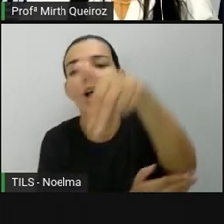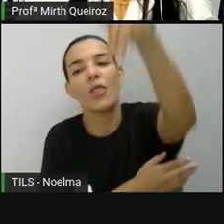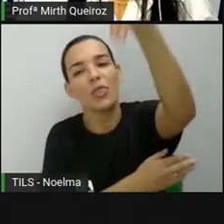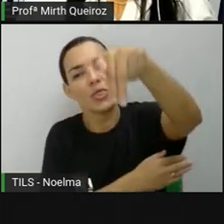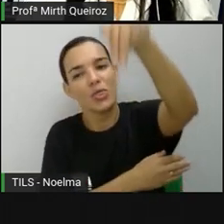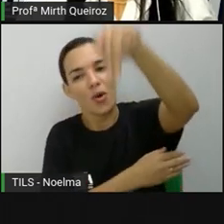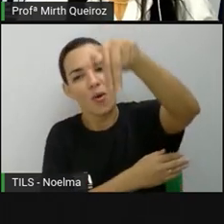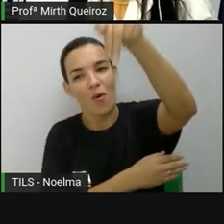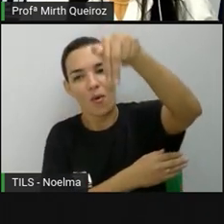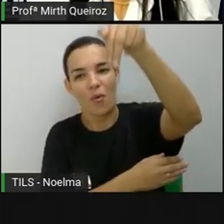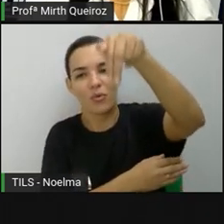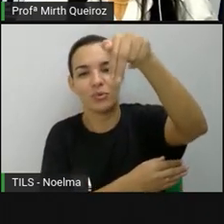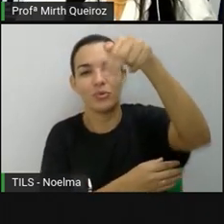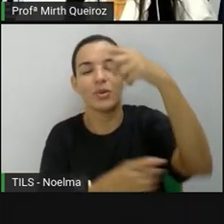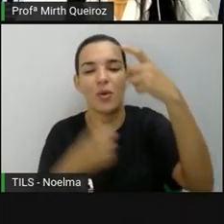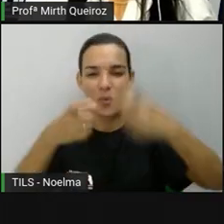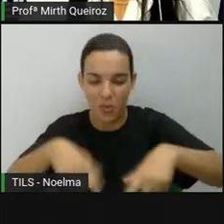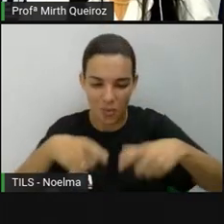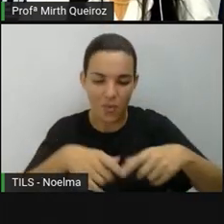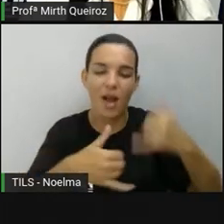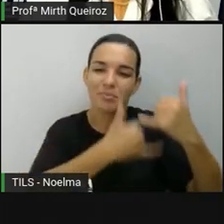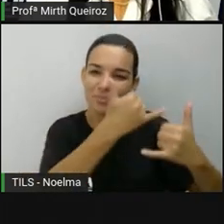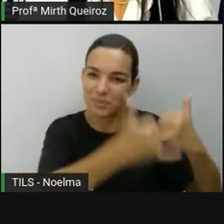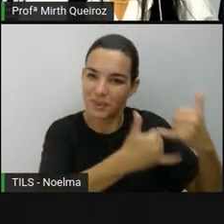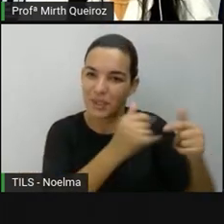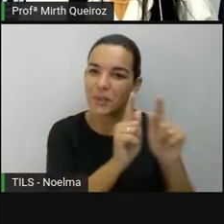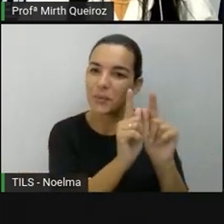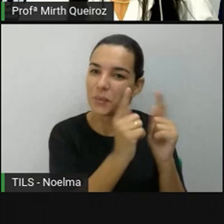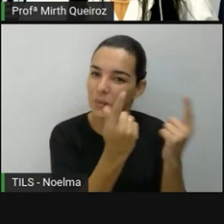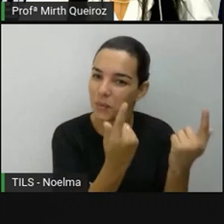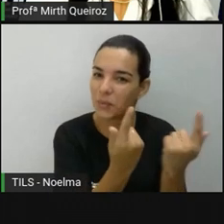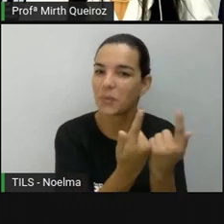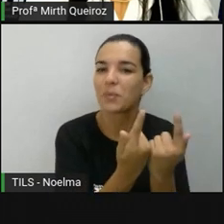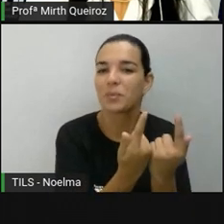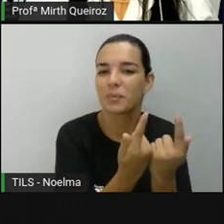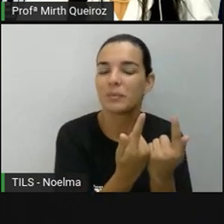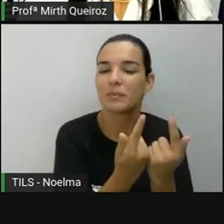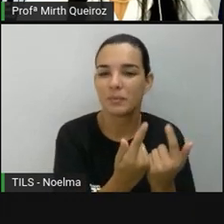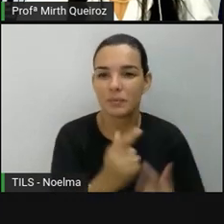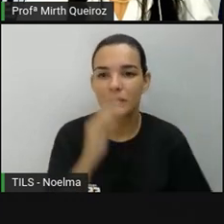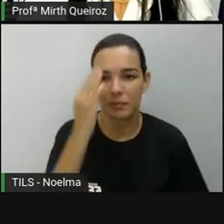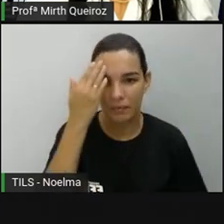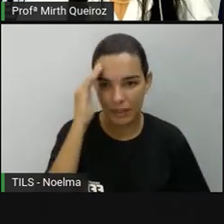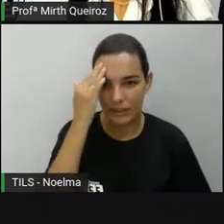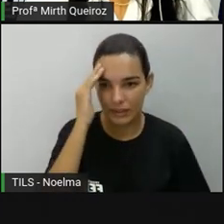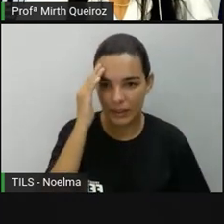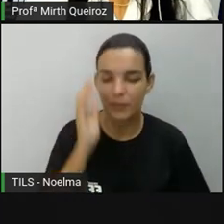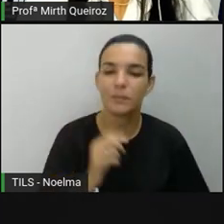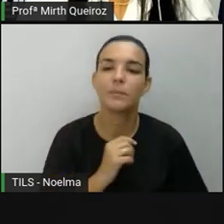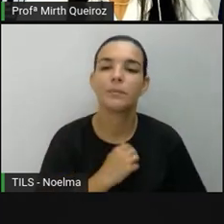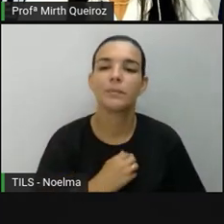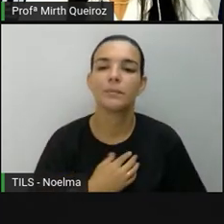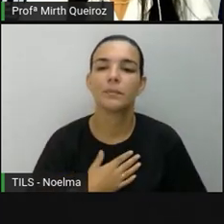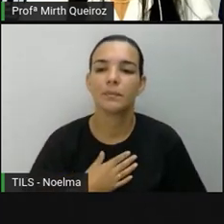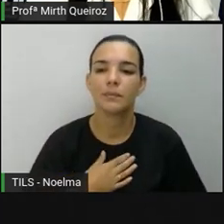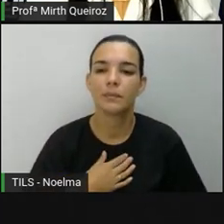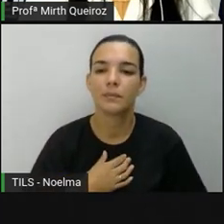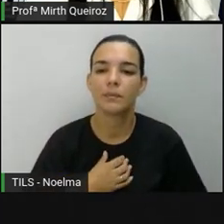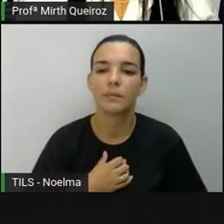ao local do campeonato já que o professor disse que seria em direção norte.